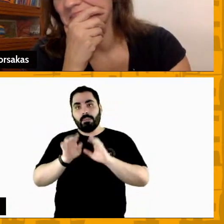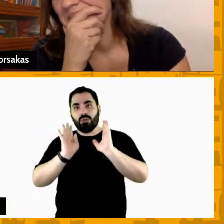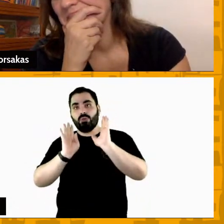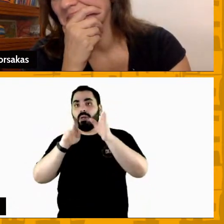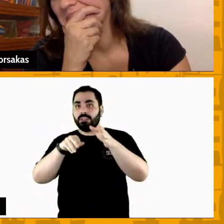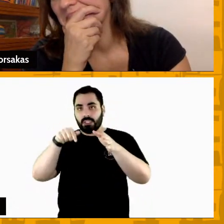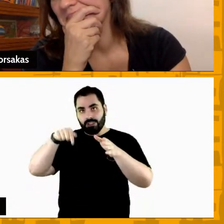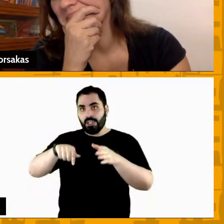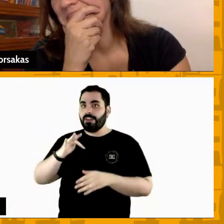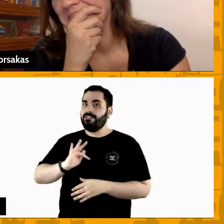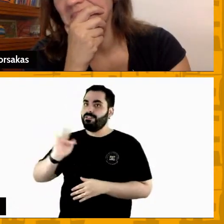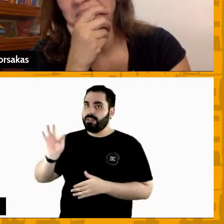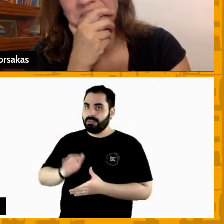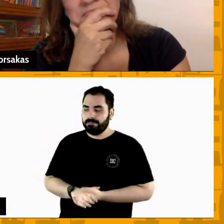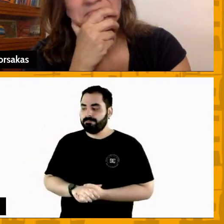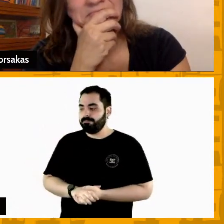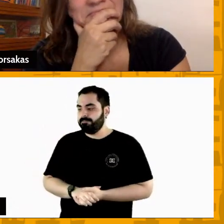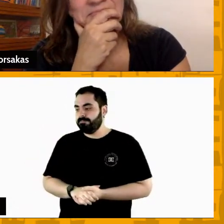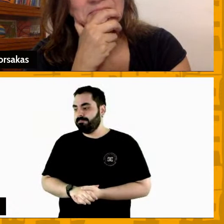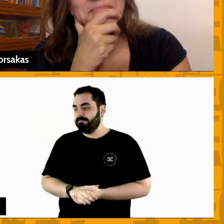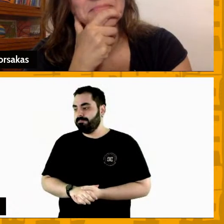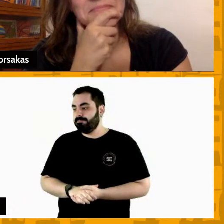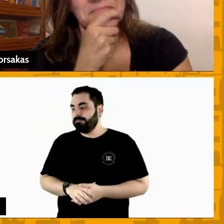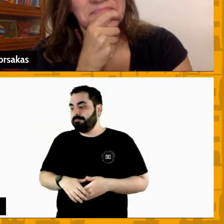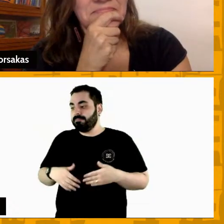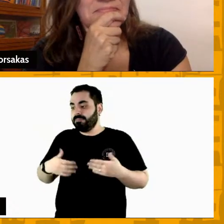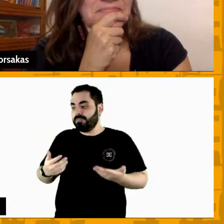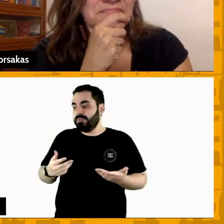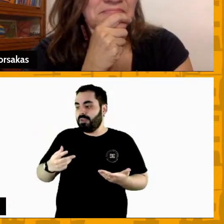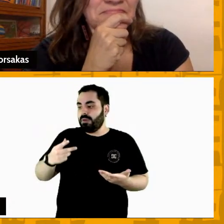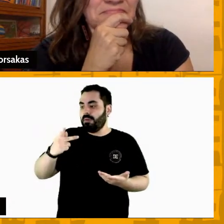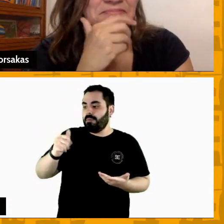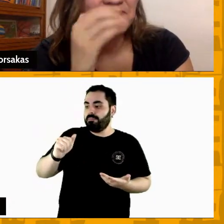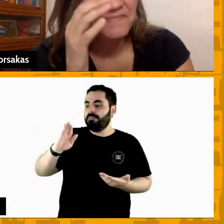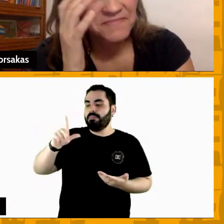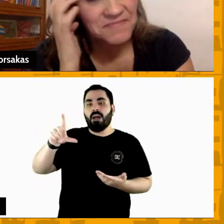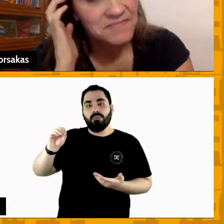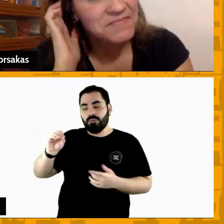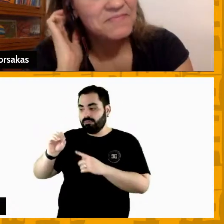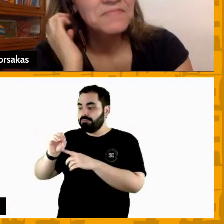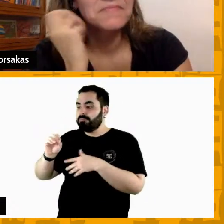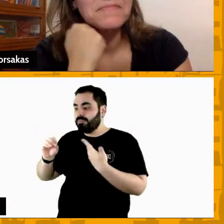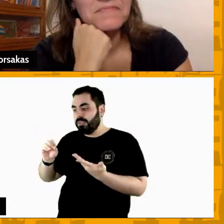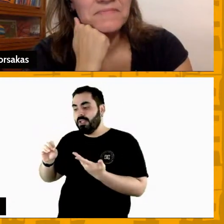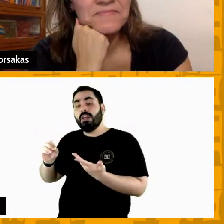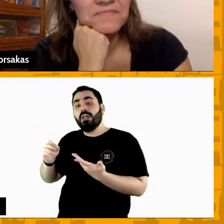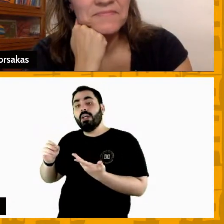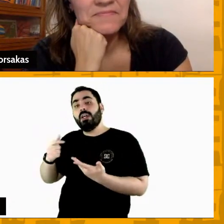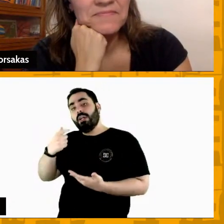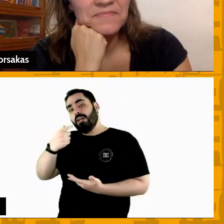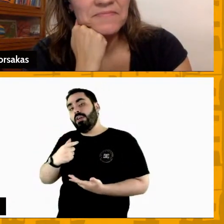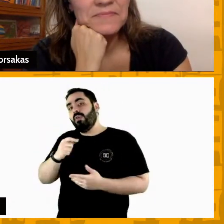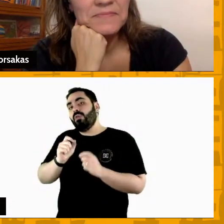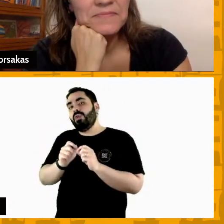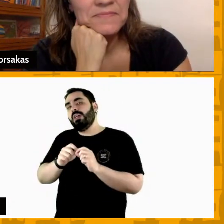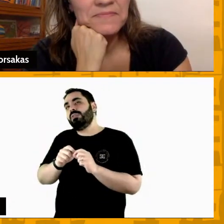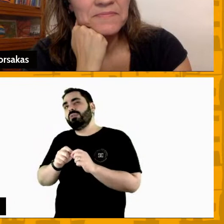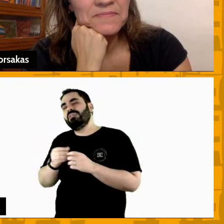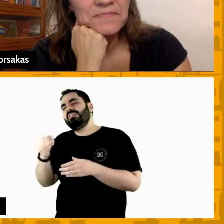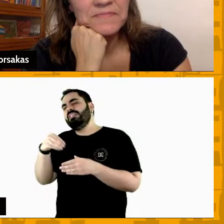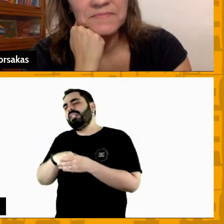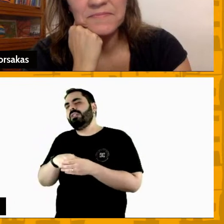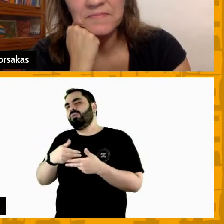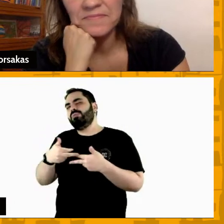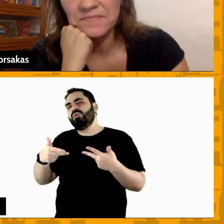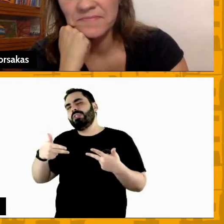relação aqui em Fran ô Paula eu procuro fazer dentro daquilo que eu acredito ser o mais